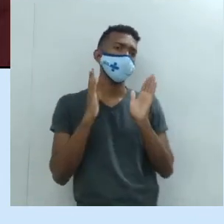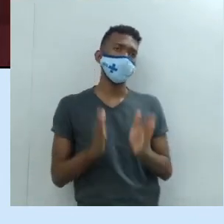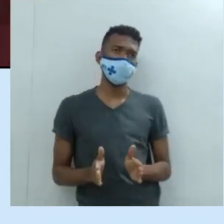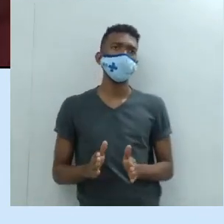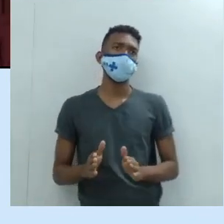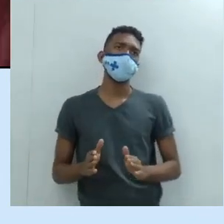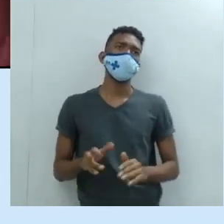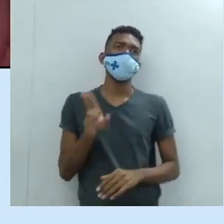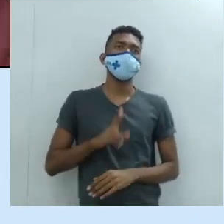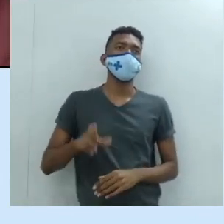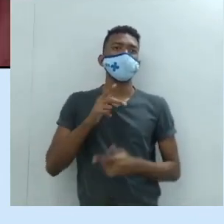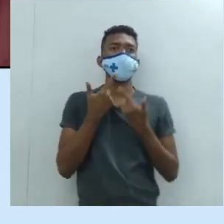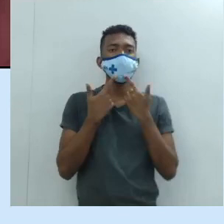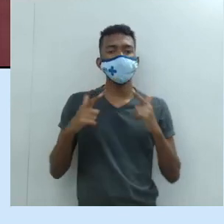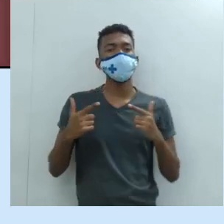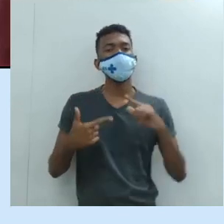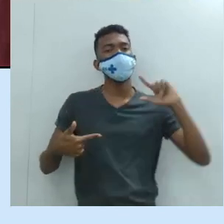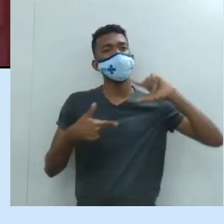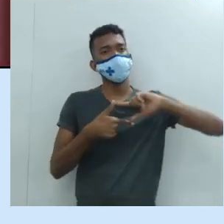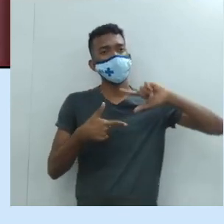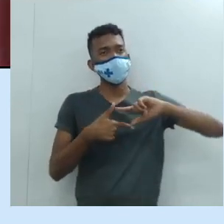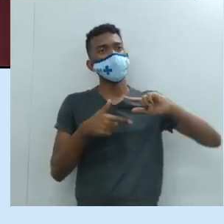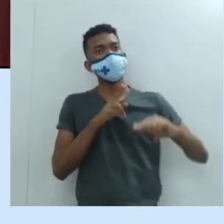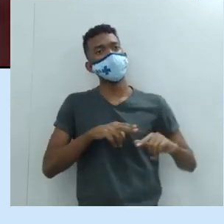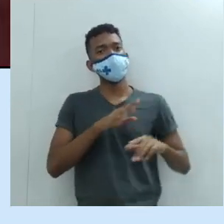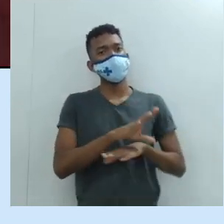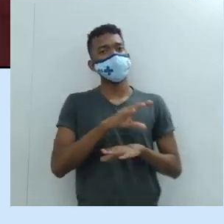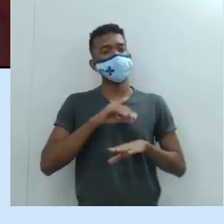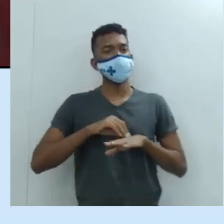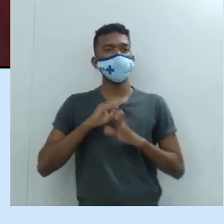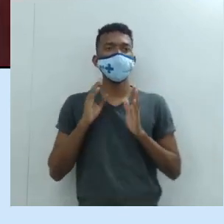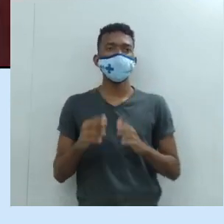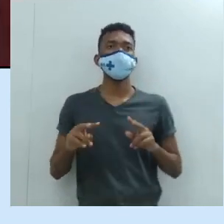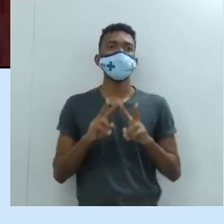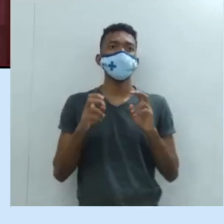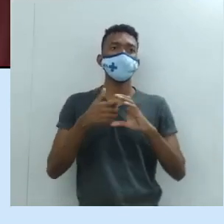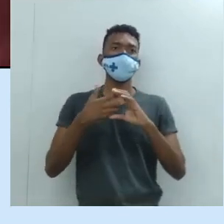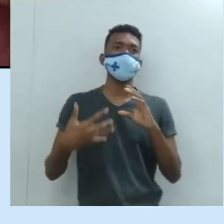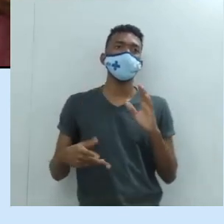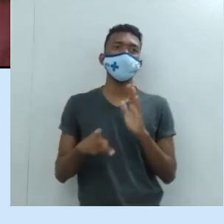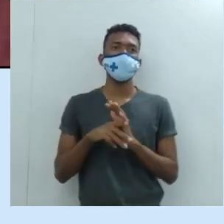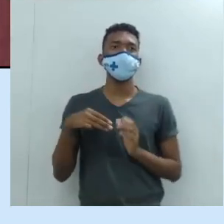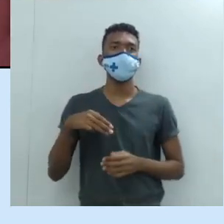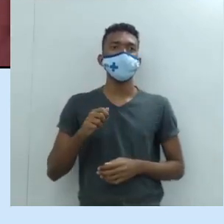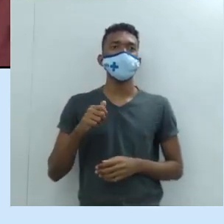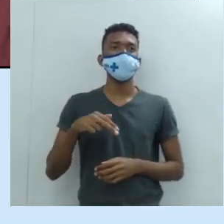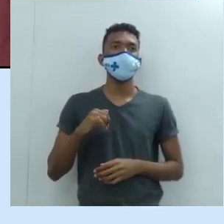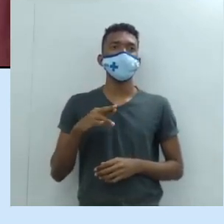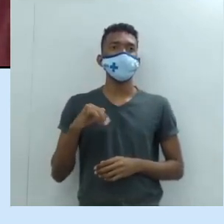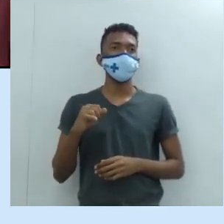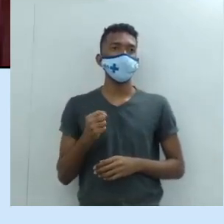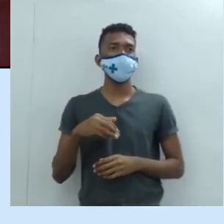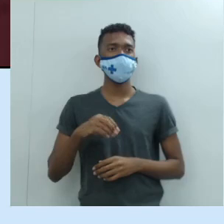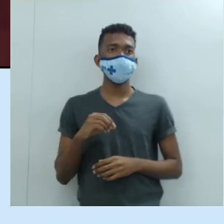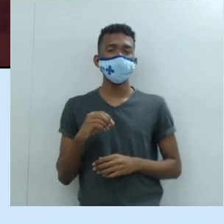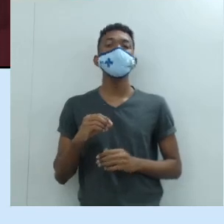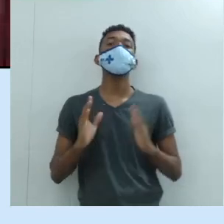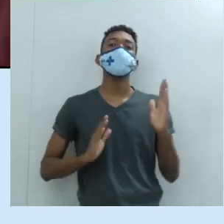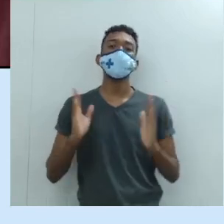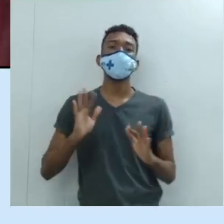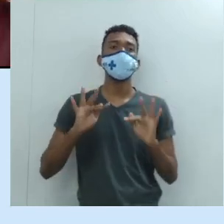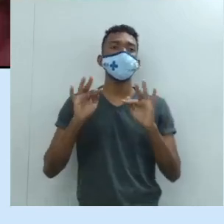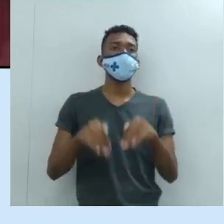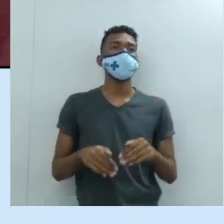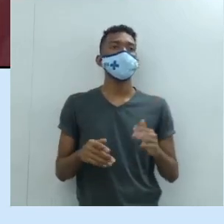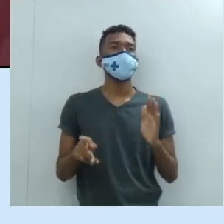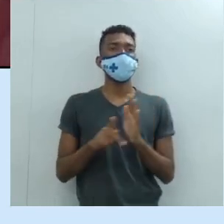Utilizando-se em quê? Na linguagem clássica, que era característica do quê? Do maneirismo, a etapa final do